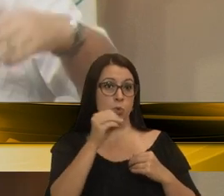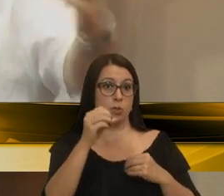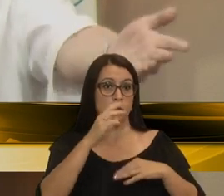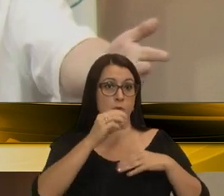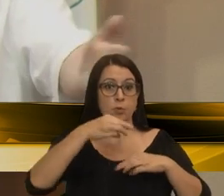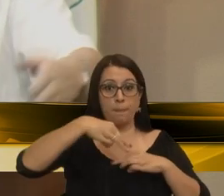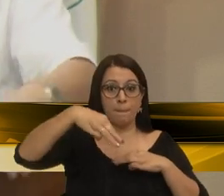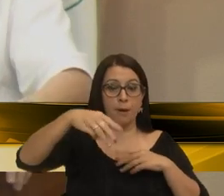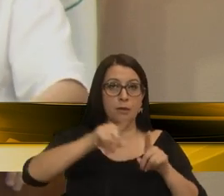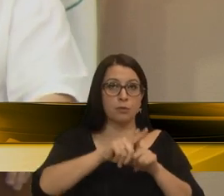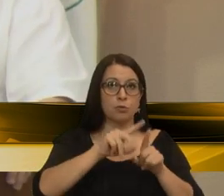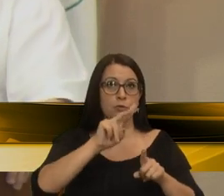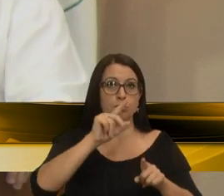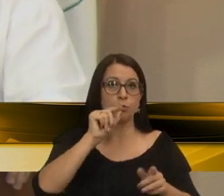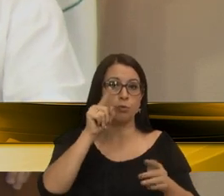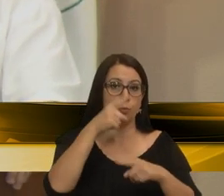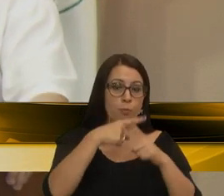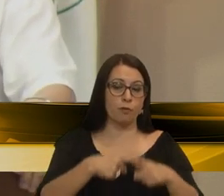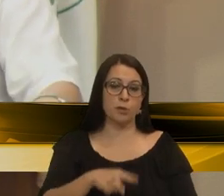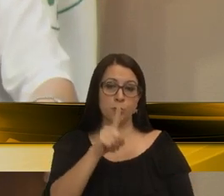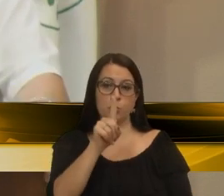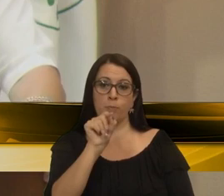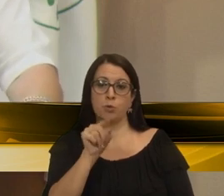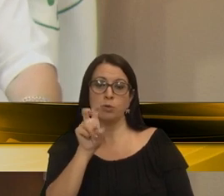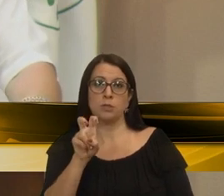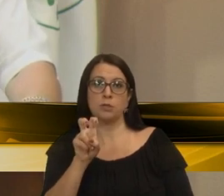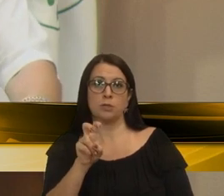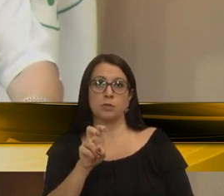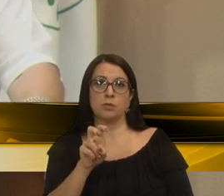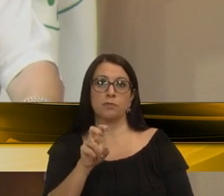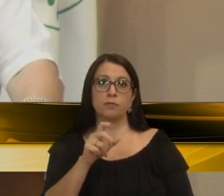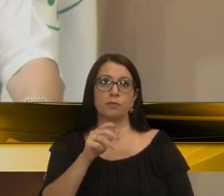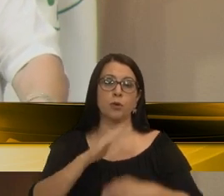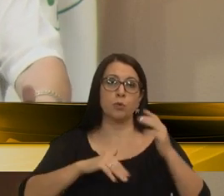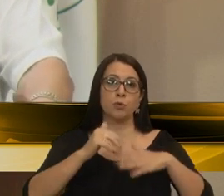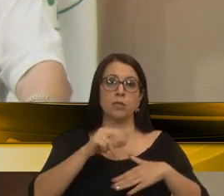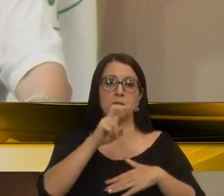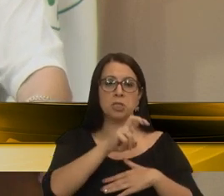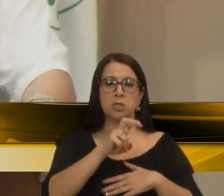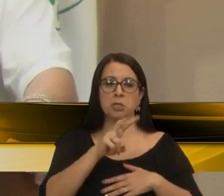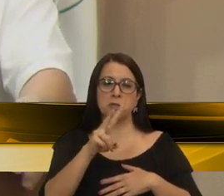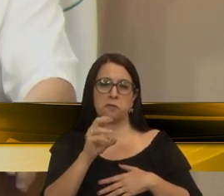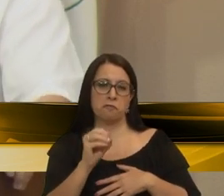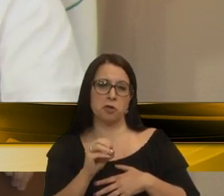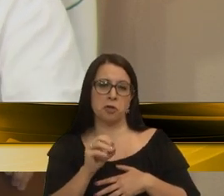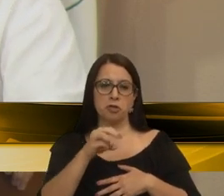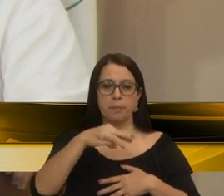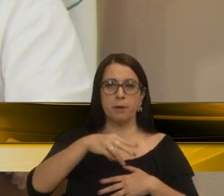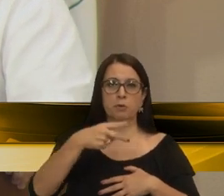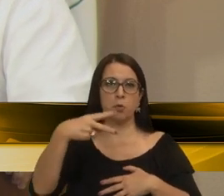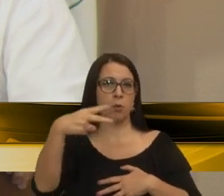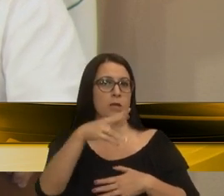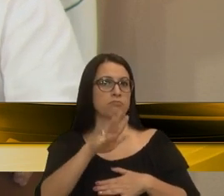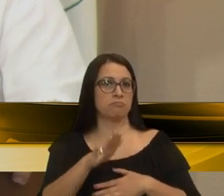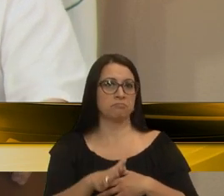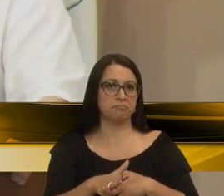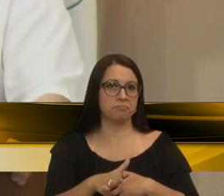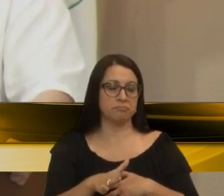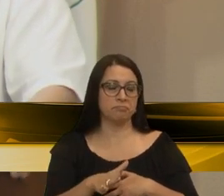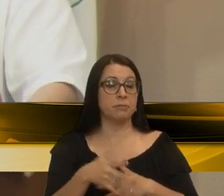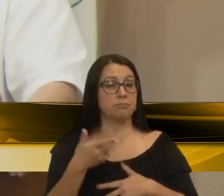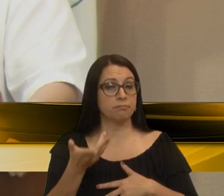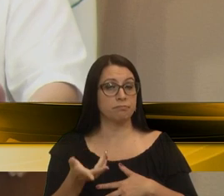você multiplica agora por 1,5, você vai construir em torno de 500 metros quadrados, 520 metros quadrados, então,